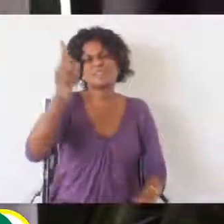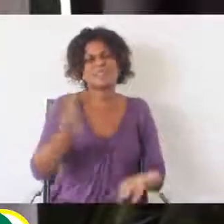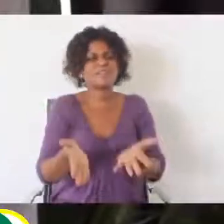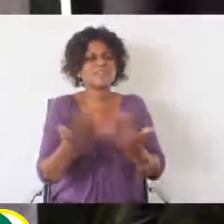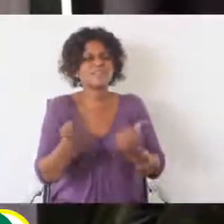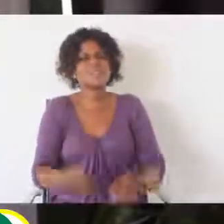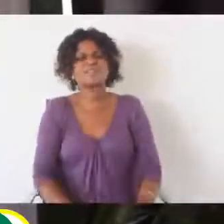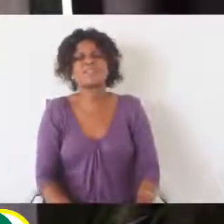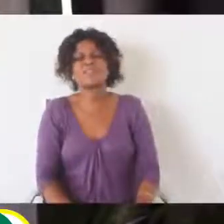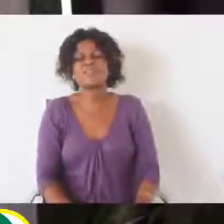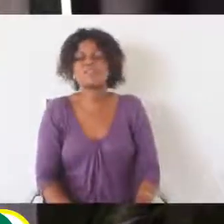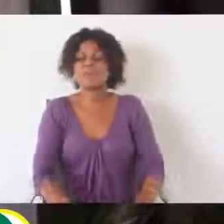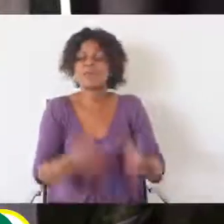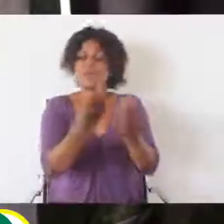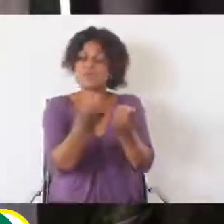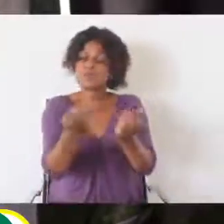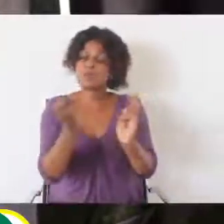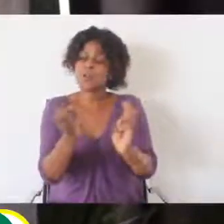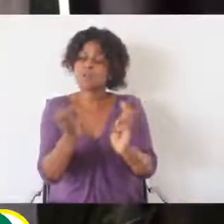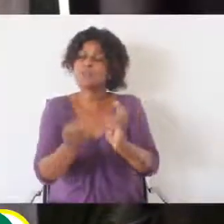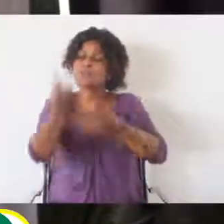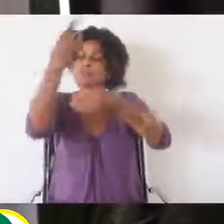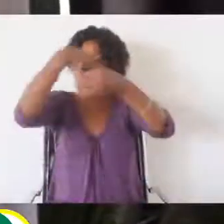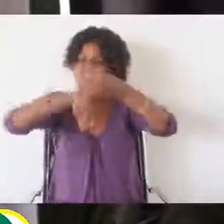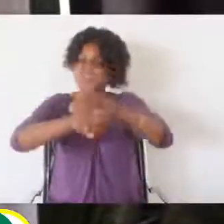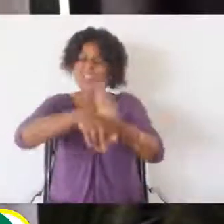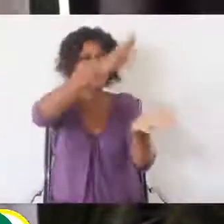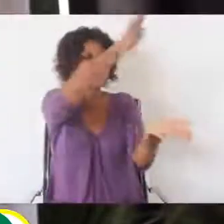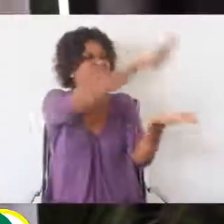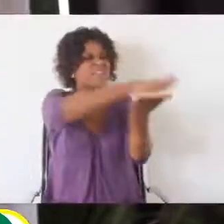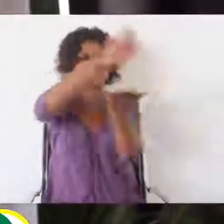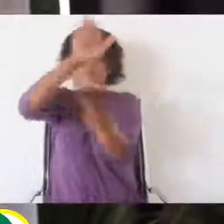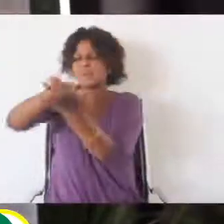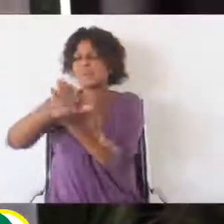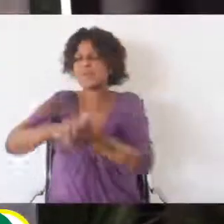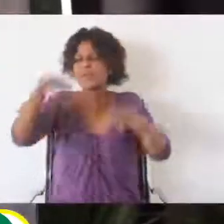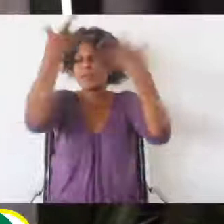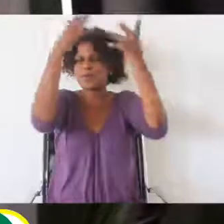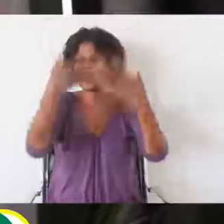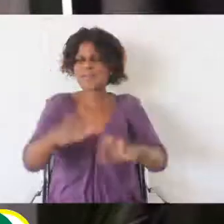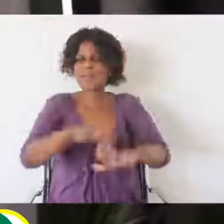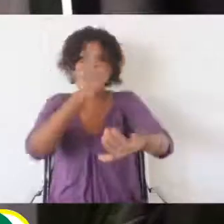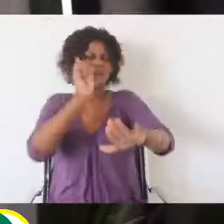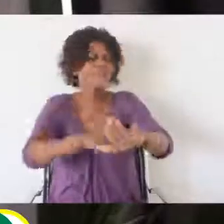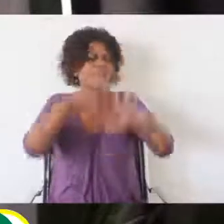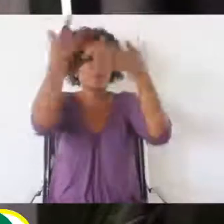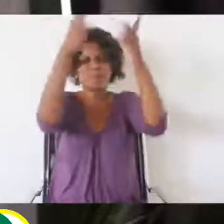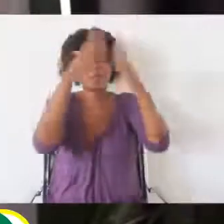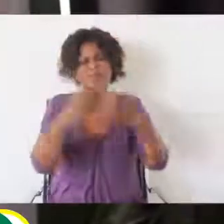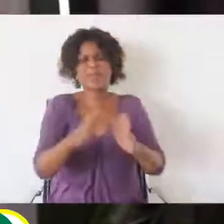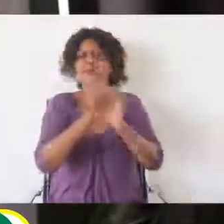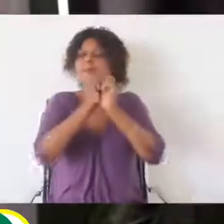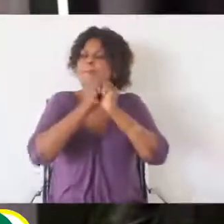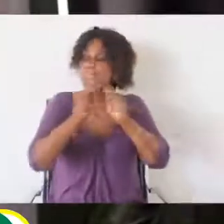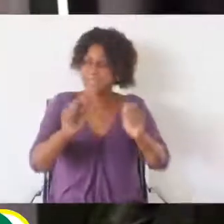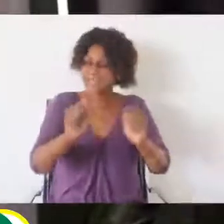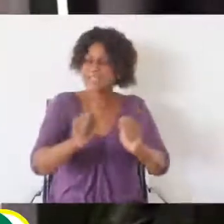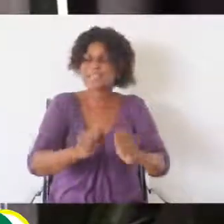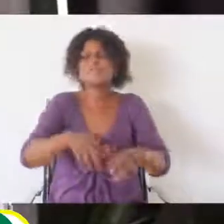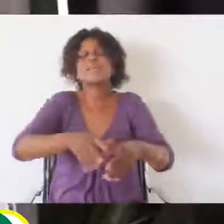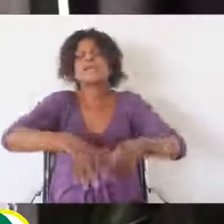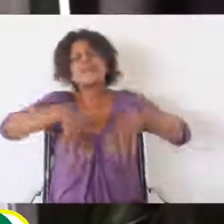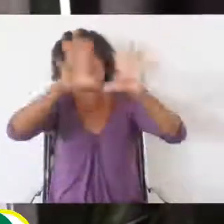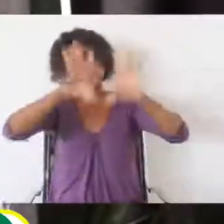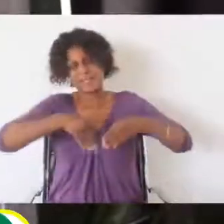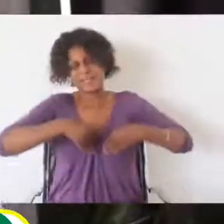mundial. Pelas suas características, a educação à distância permite ir ao encontro do aluno